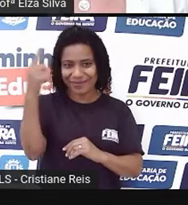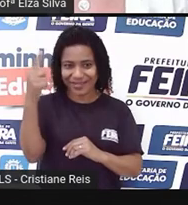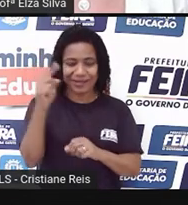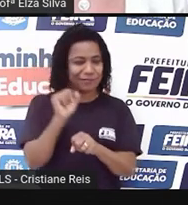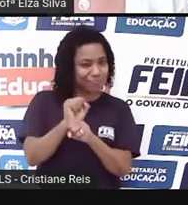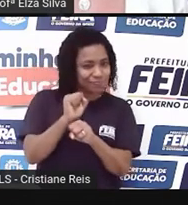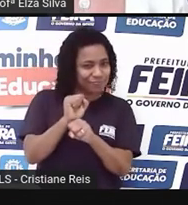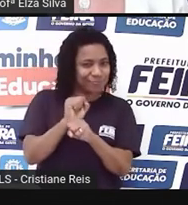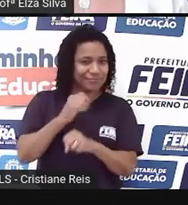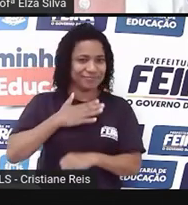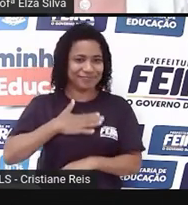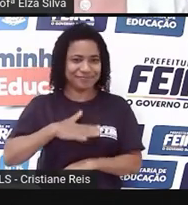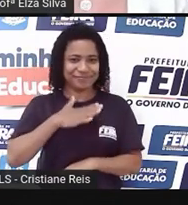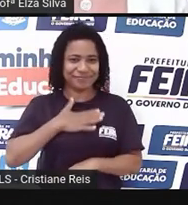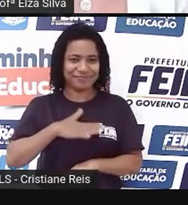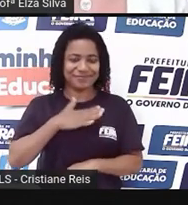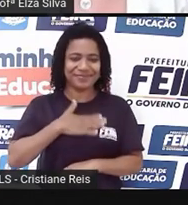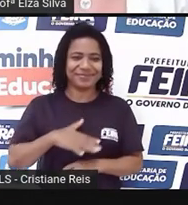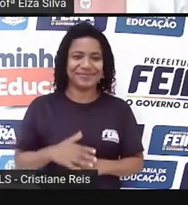Só um minutinho, por favor.